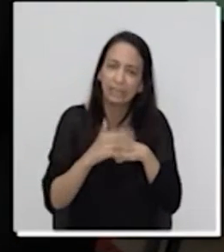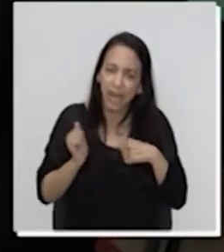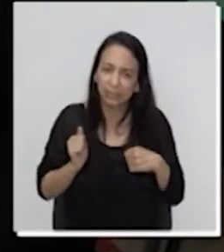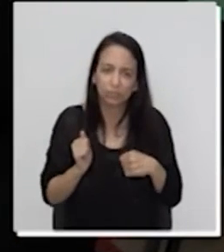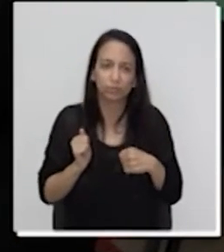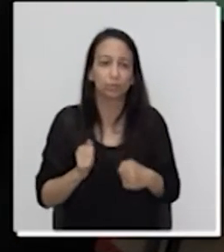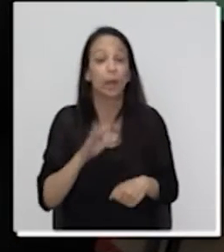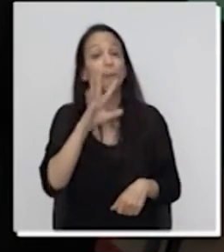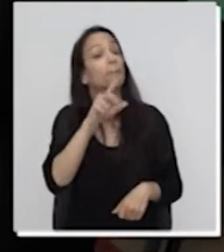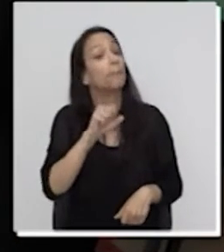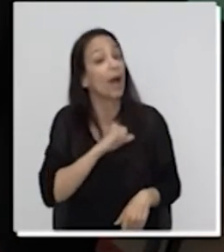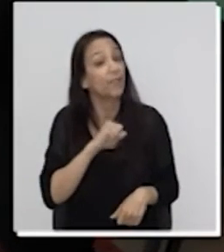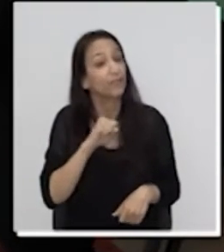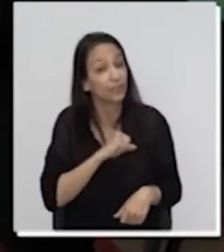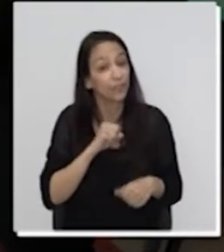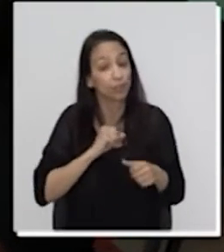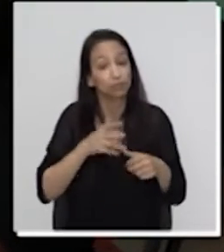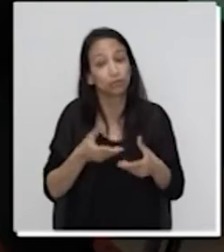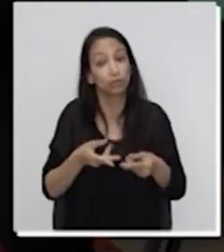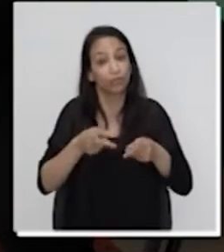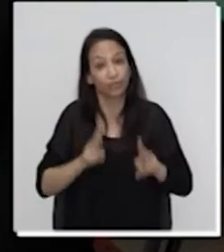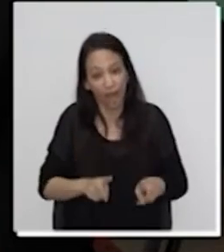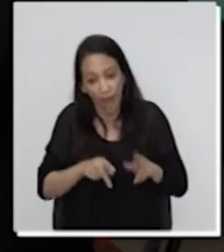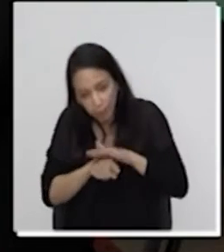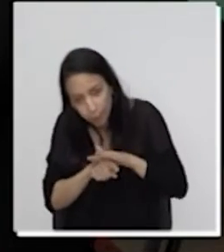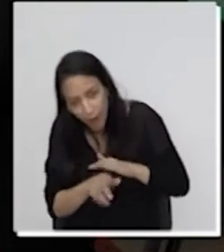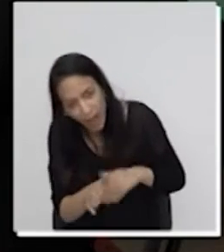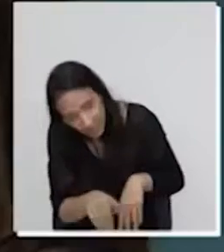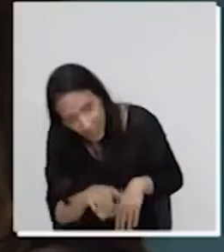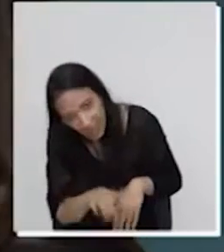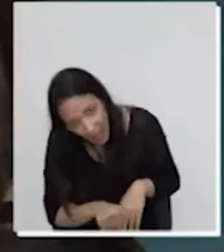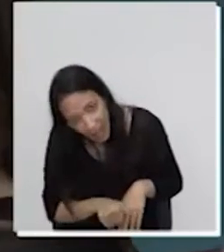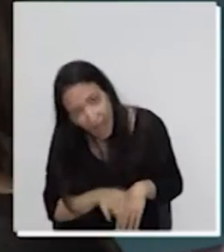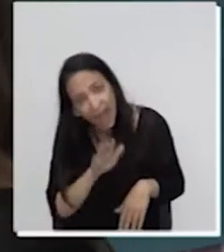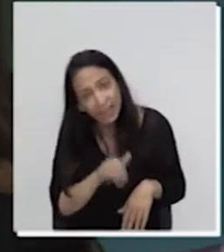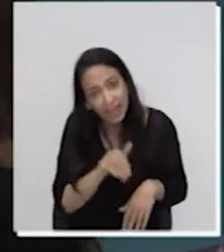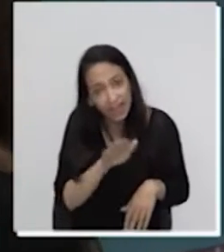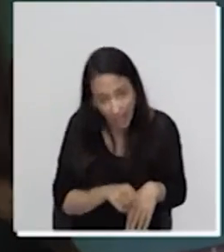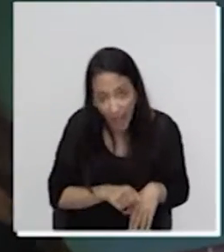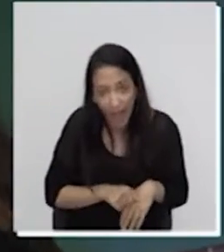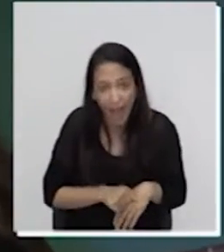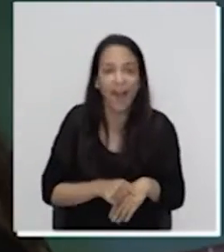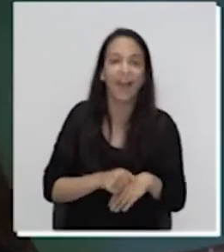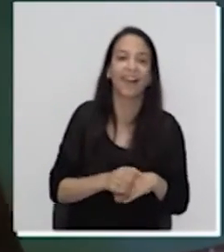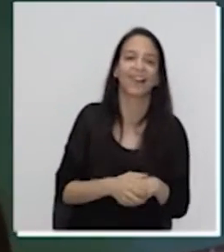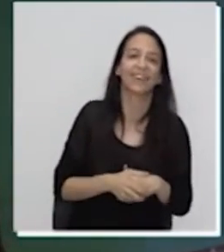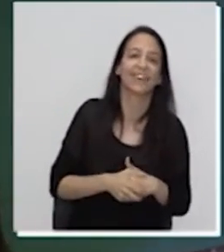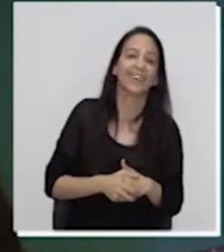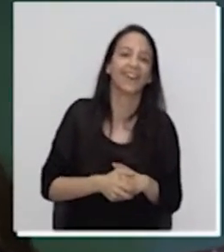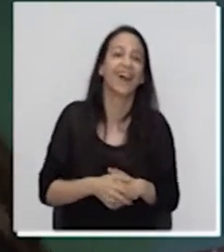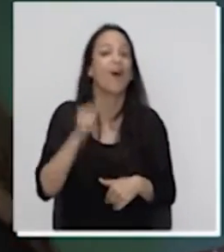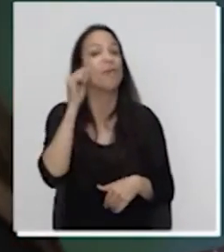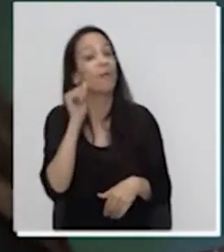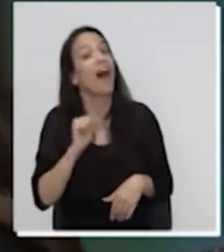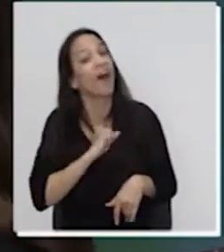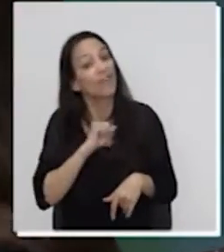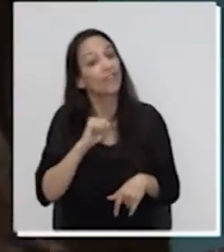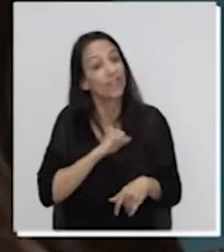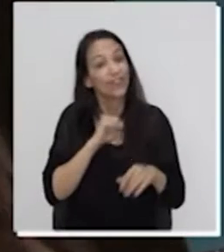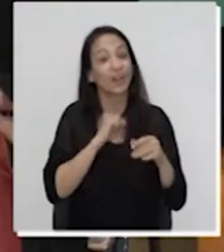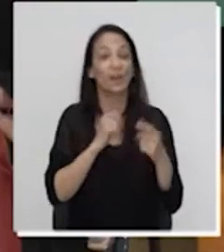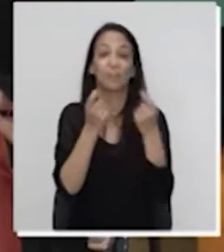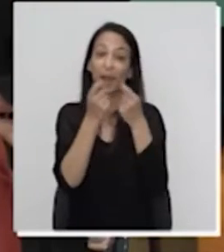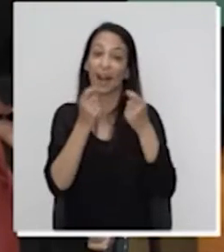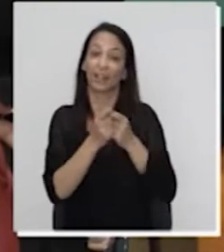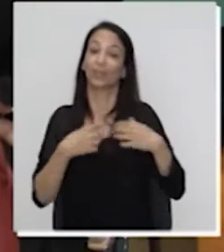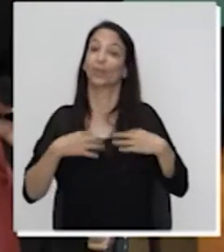mãe debaixo do sofá. Anda cá, anda cá. O meu pai ao pé do guarda-fato.